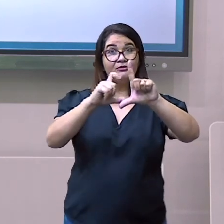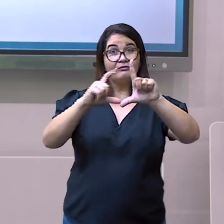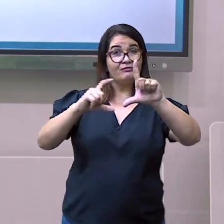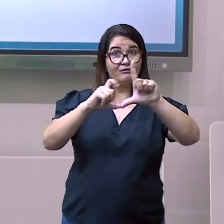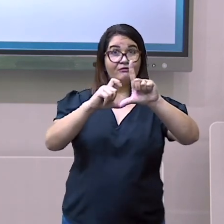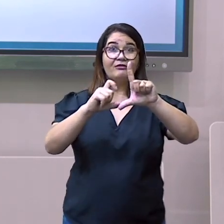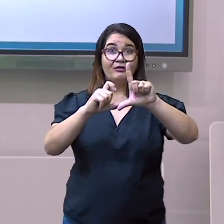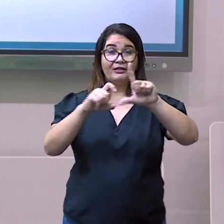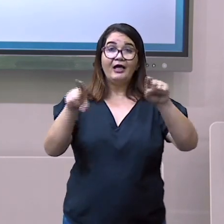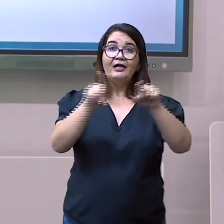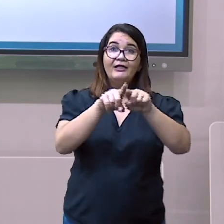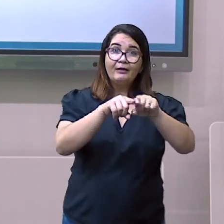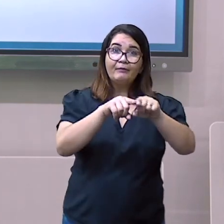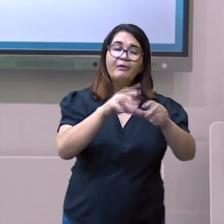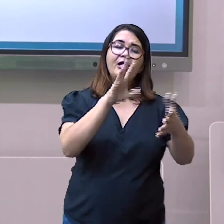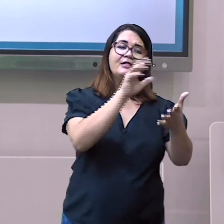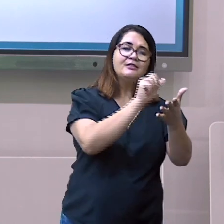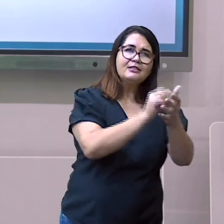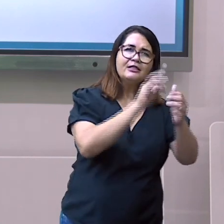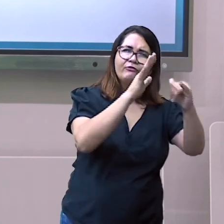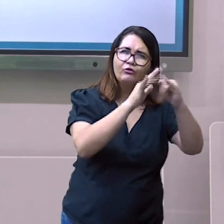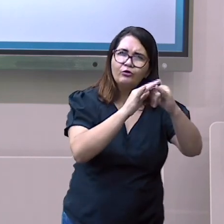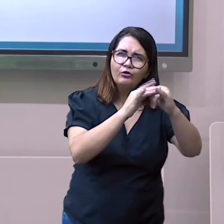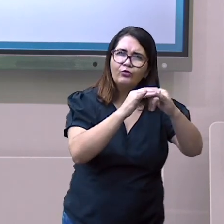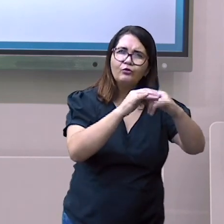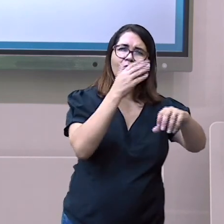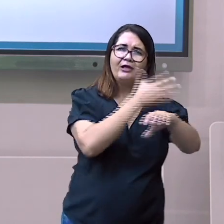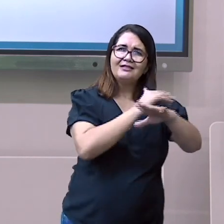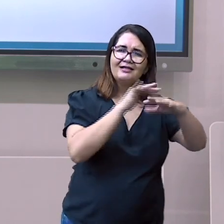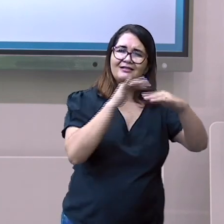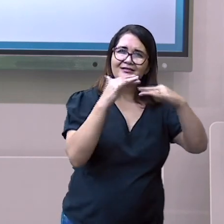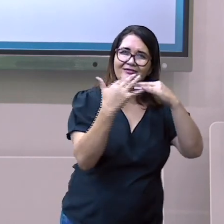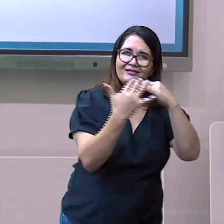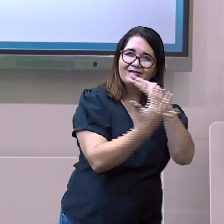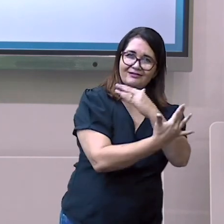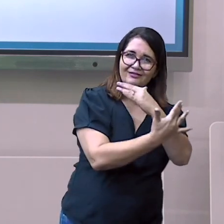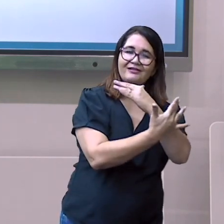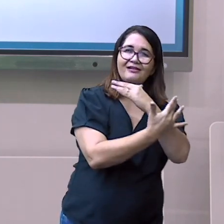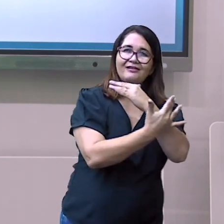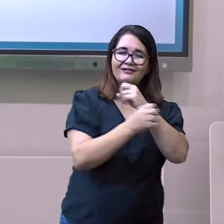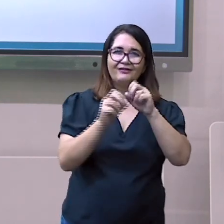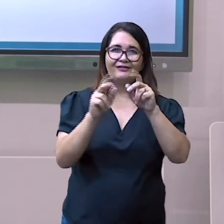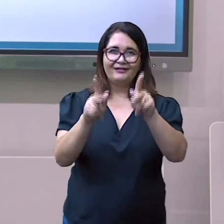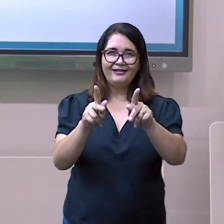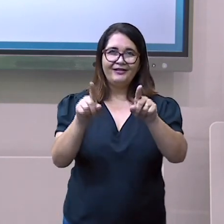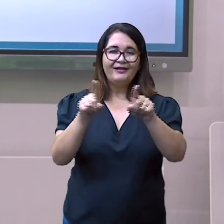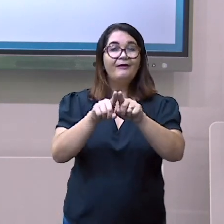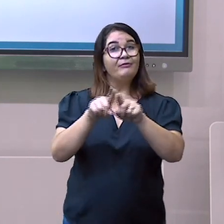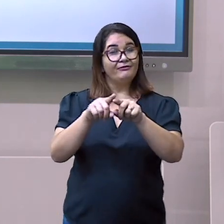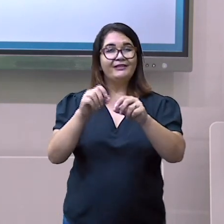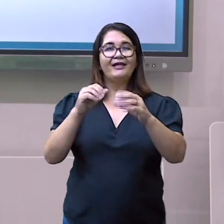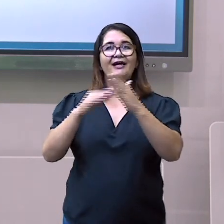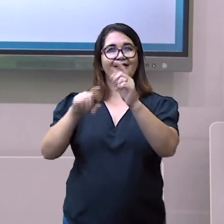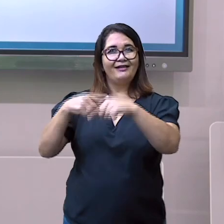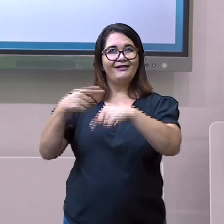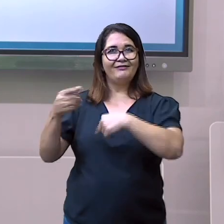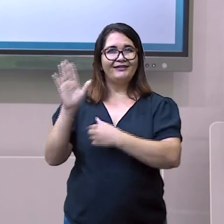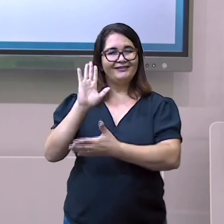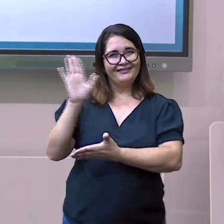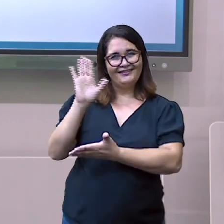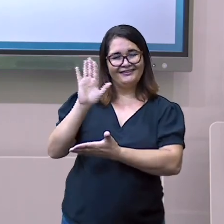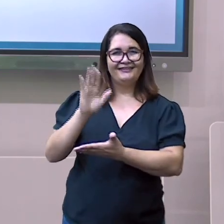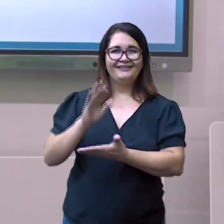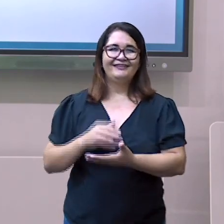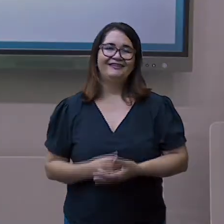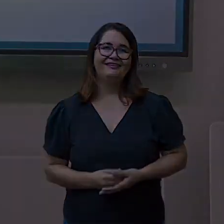canto da tela. Se inscreva em nosso canal do YouTube e acesse nossas redes sociais SMEDGV. Tchau!